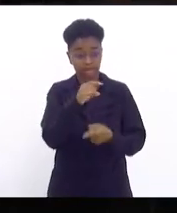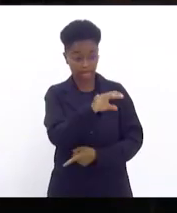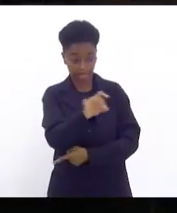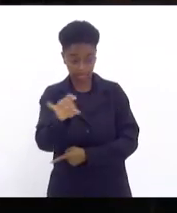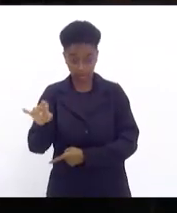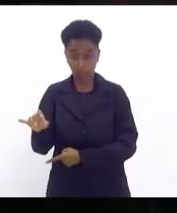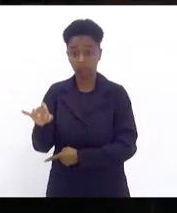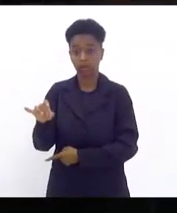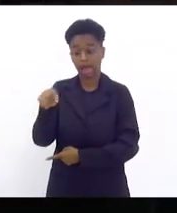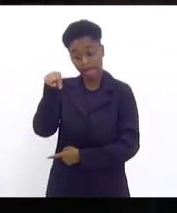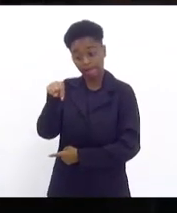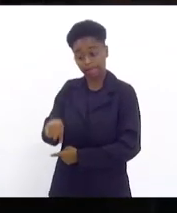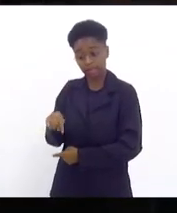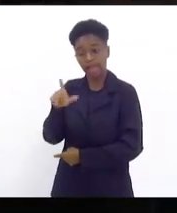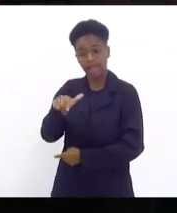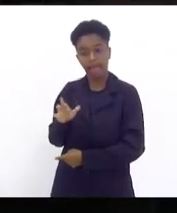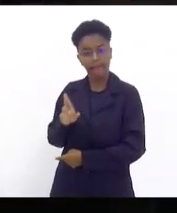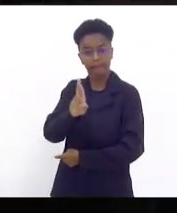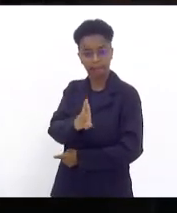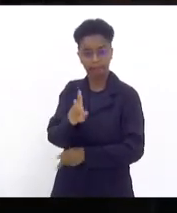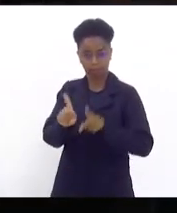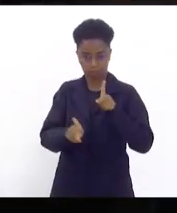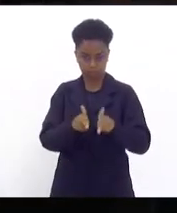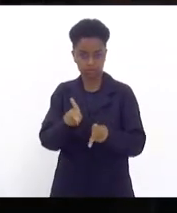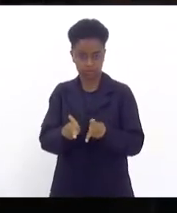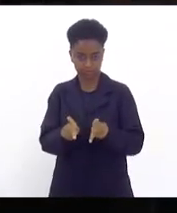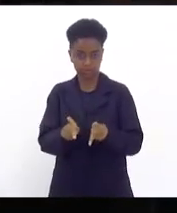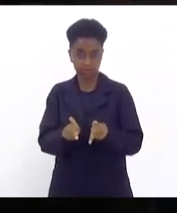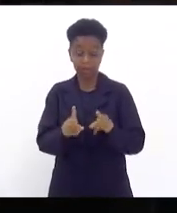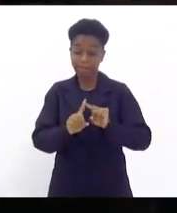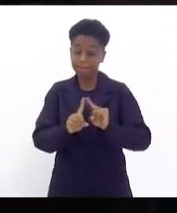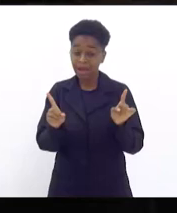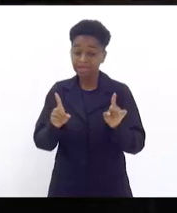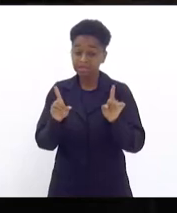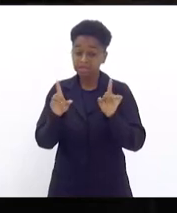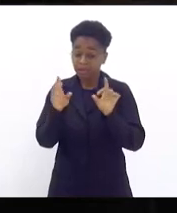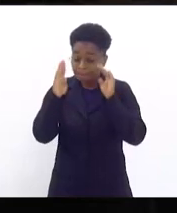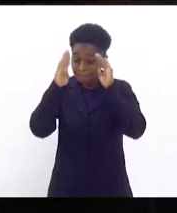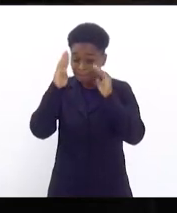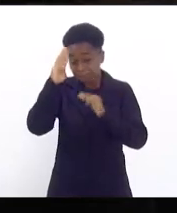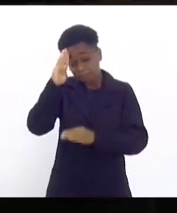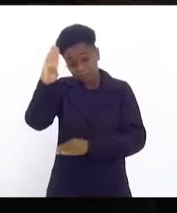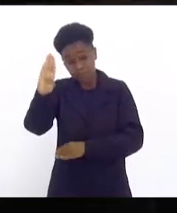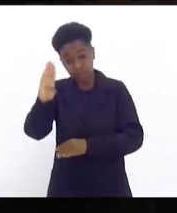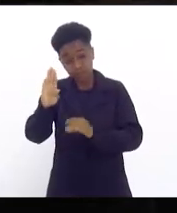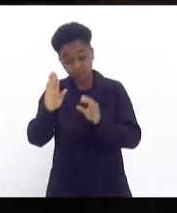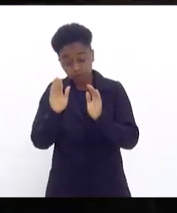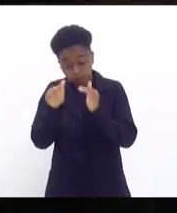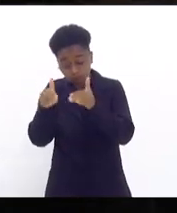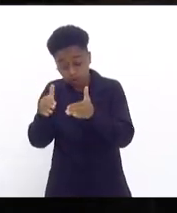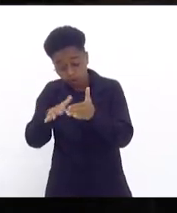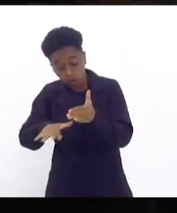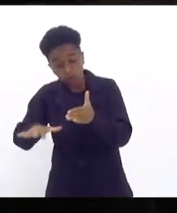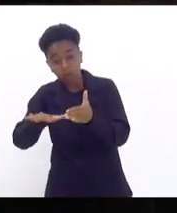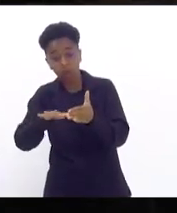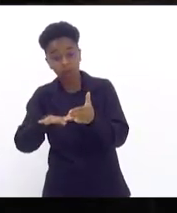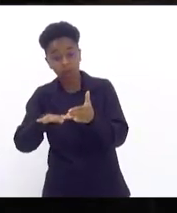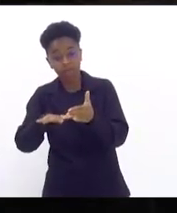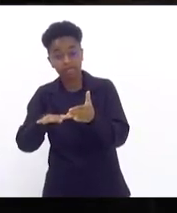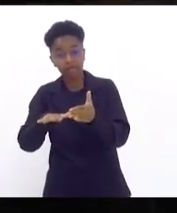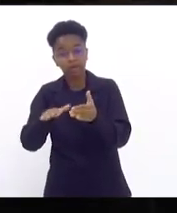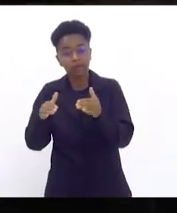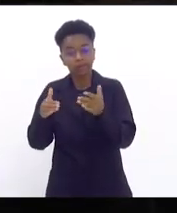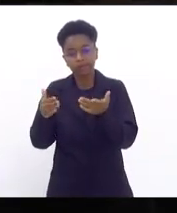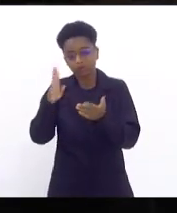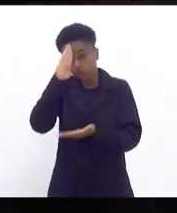aqui dessa casa são representantes de toda a população fluminense, mas, especialmente, para aqueles segmentos que apostaram em